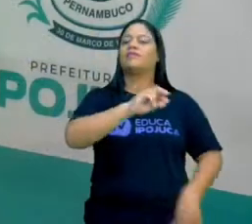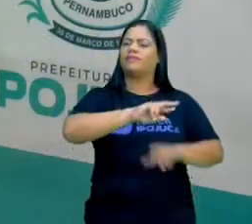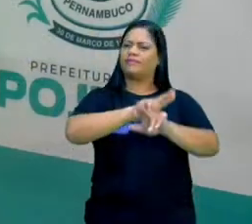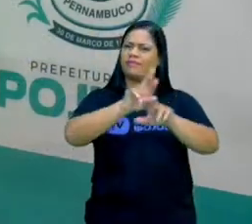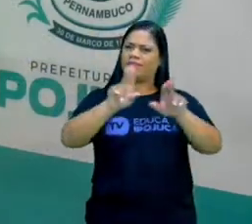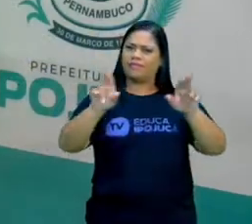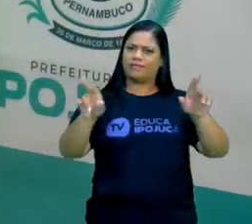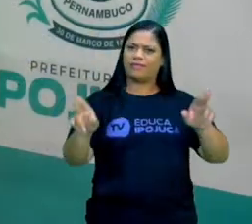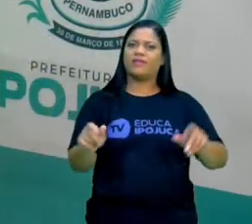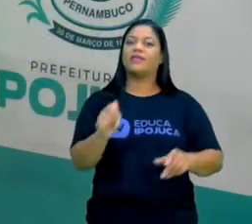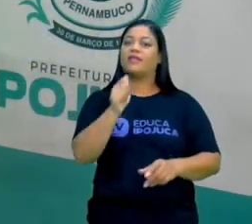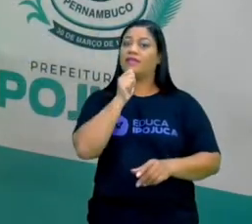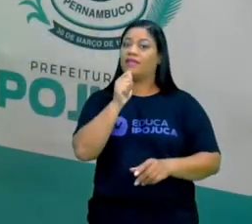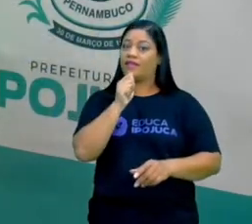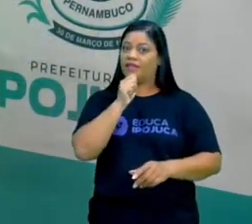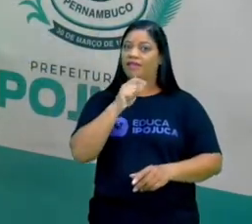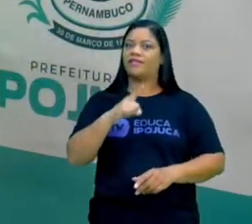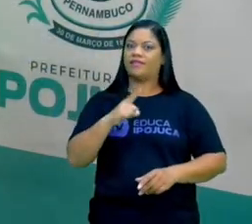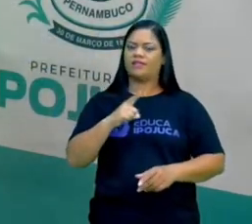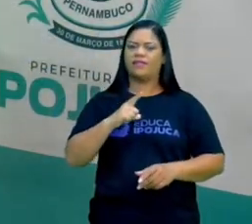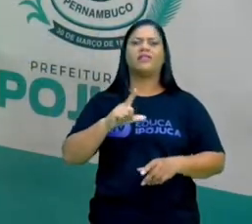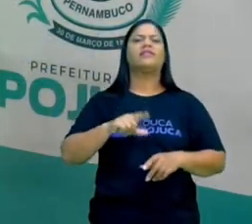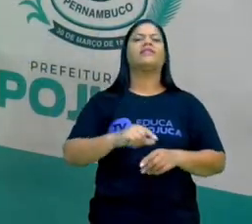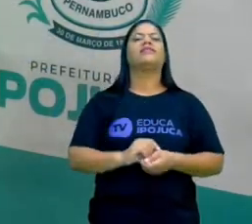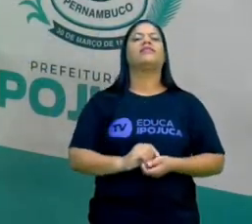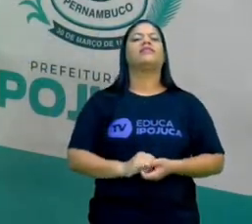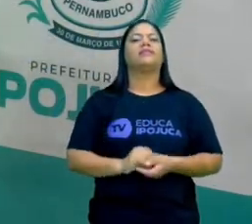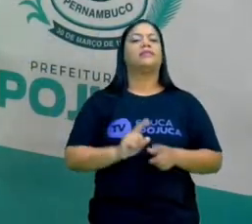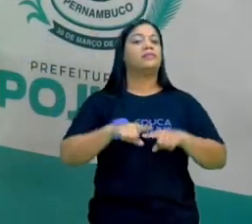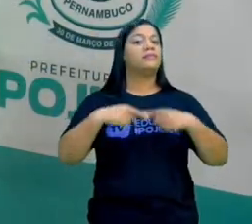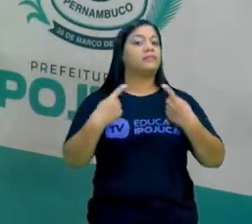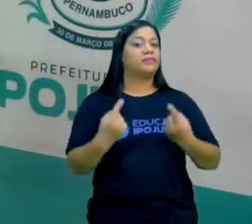são alguns engenhos que ainda estão ativos. E ainda tem outros, né?